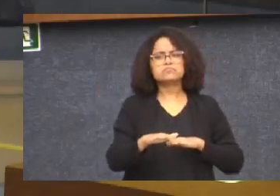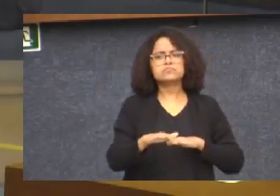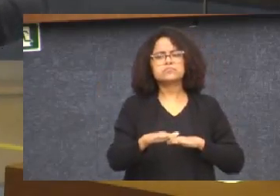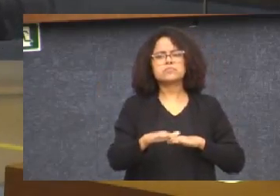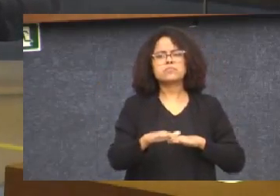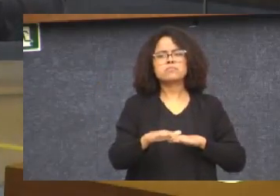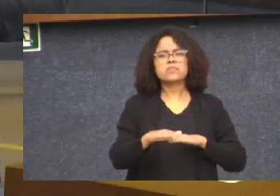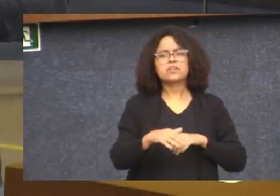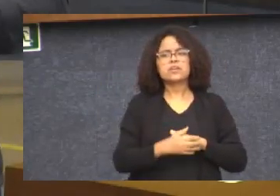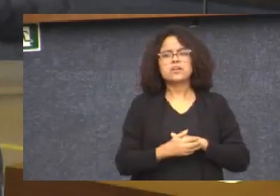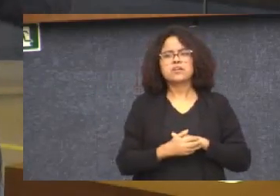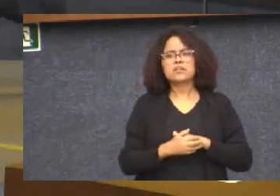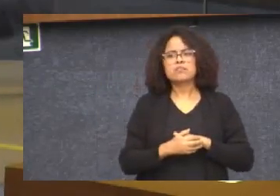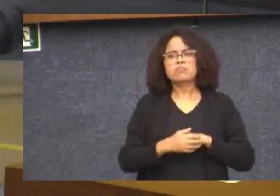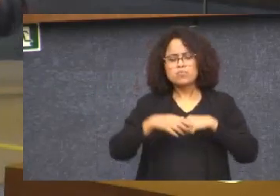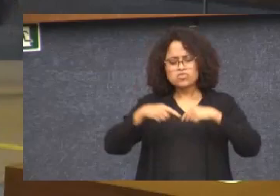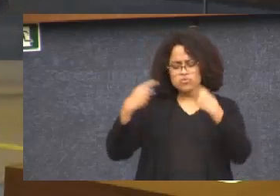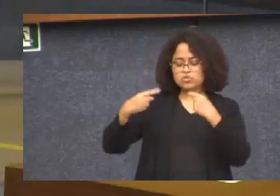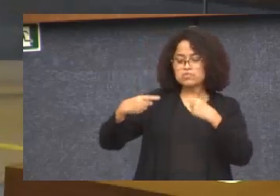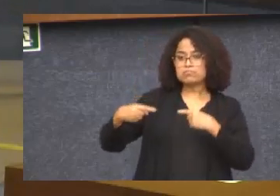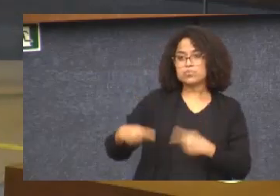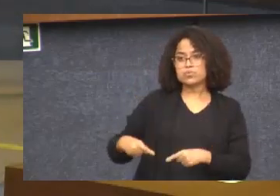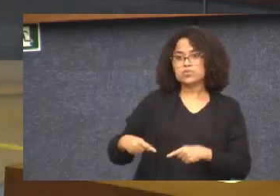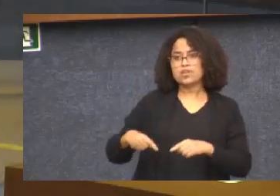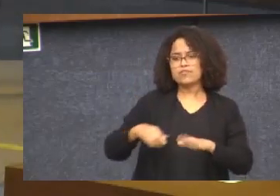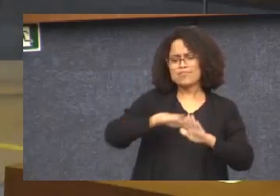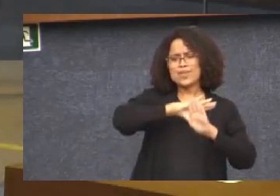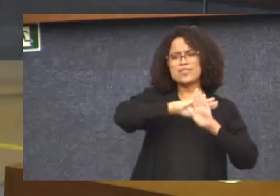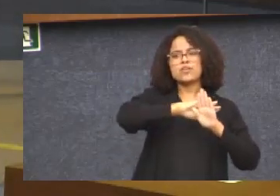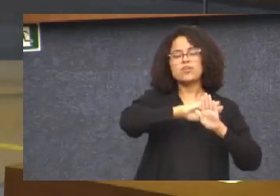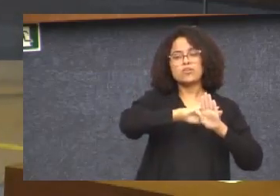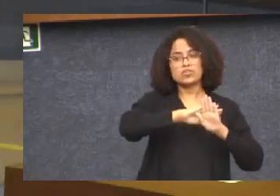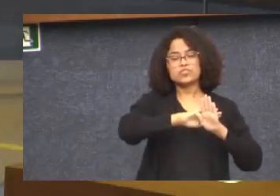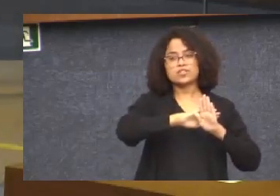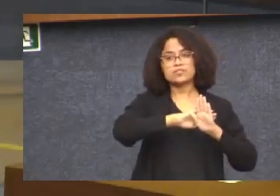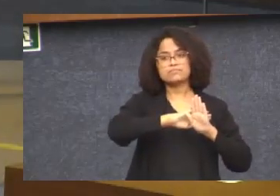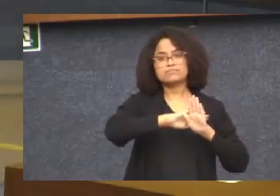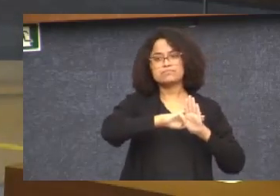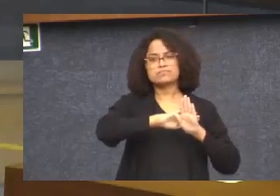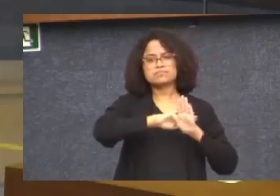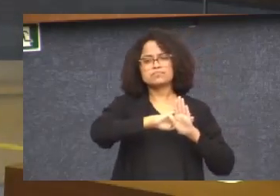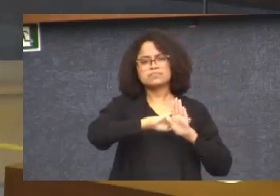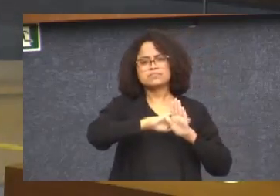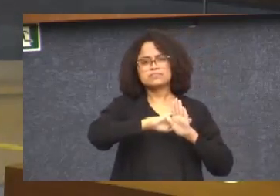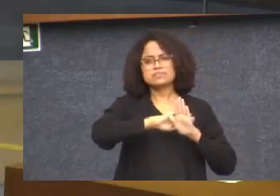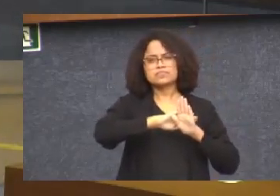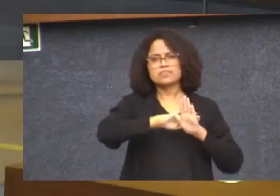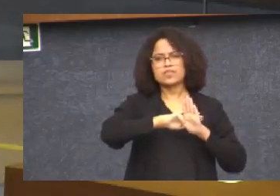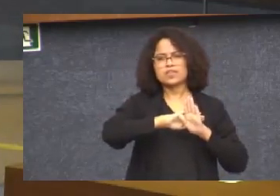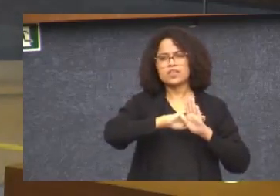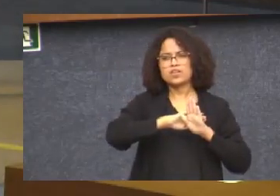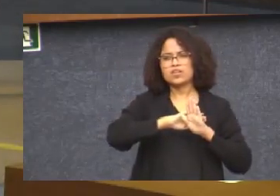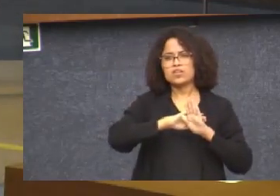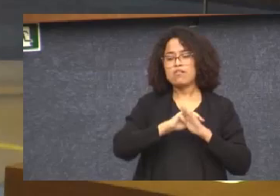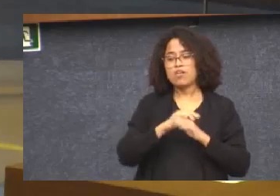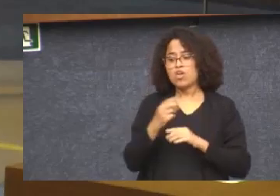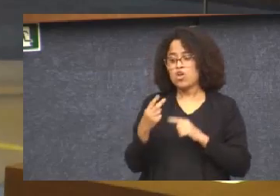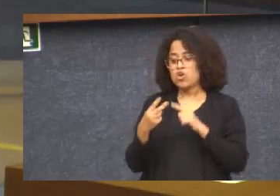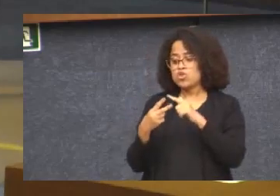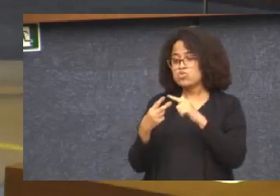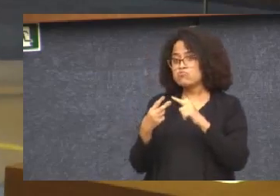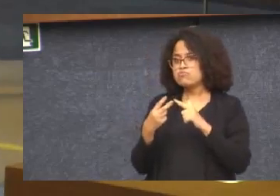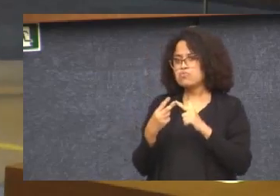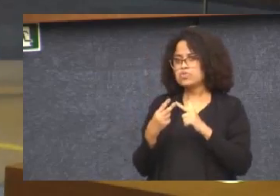para uma disputa ideológica, sabe por quê, gente? Porque duas CPIs foram abertas